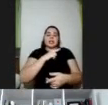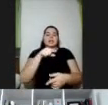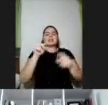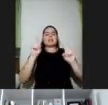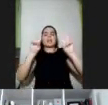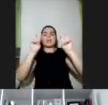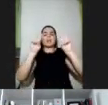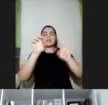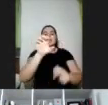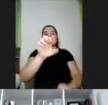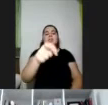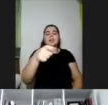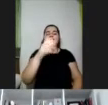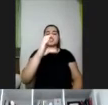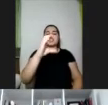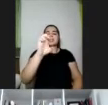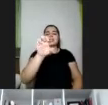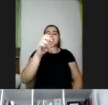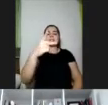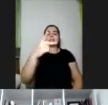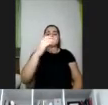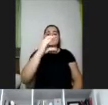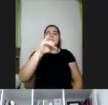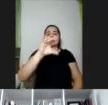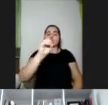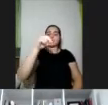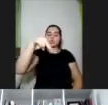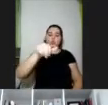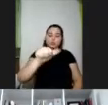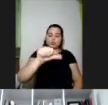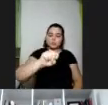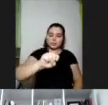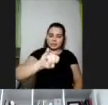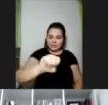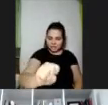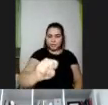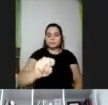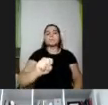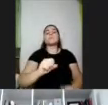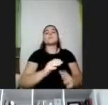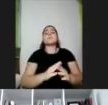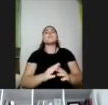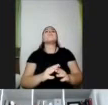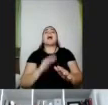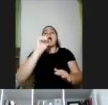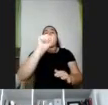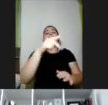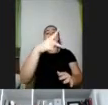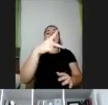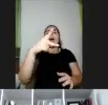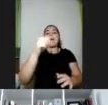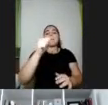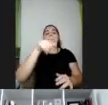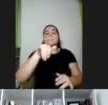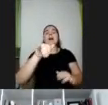excepcionais sendo utilizado, A gente tem as APAIS que ainda usam, né? Na Associação de Pais e Amigos Excepcionais, que foi uma nomenclatura